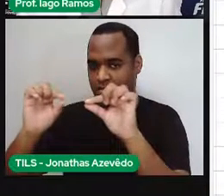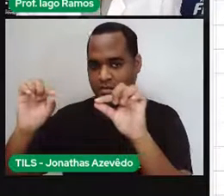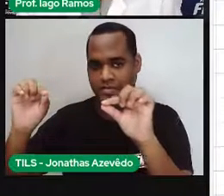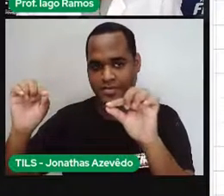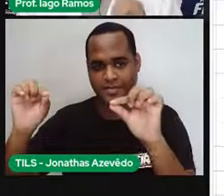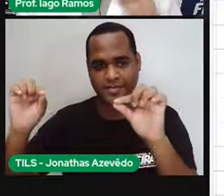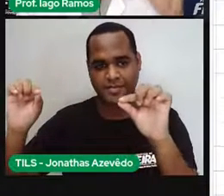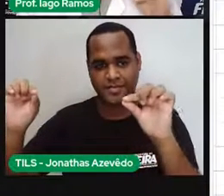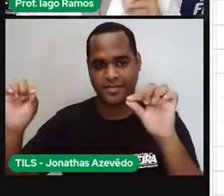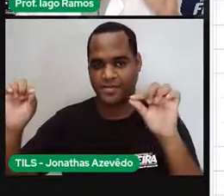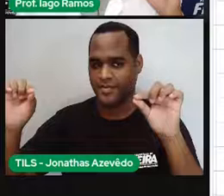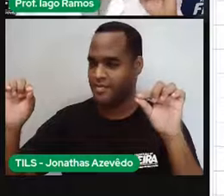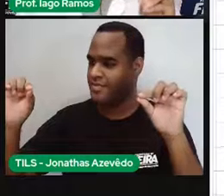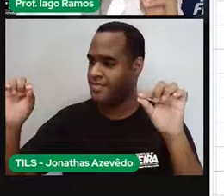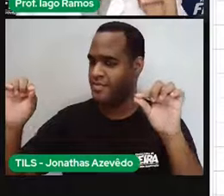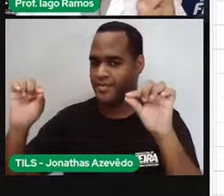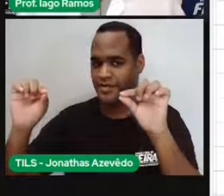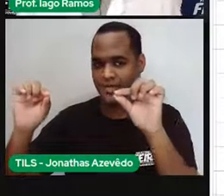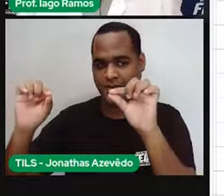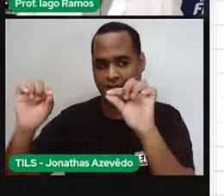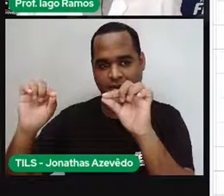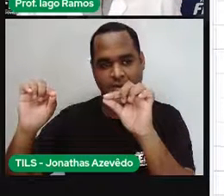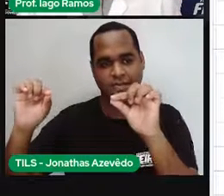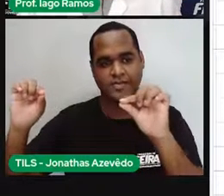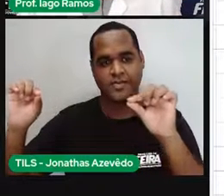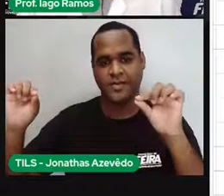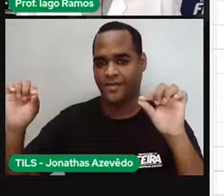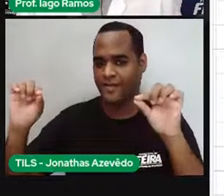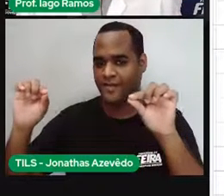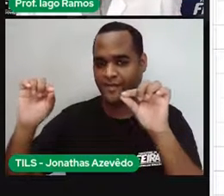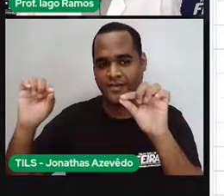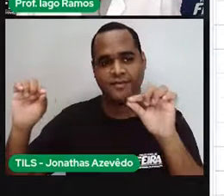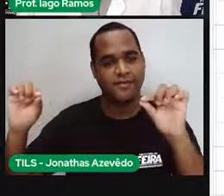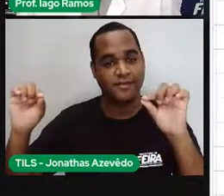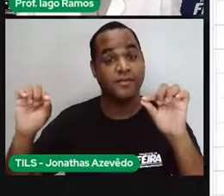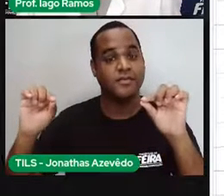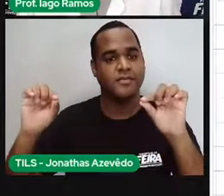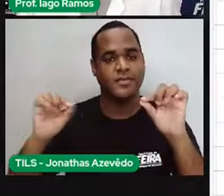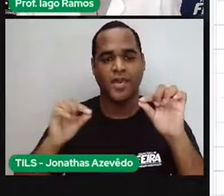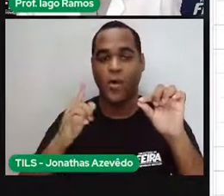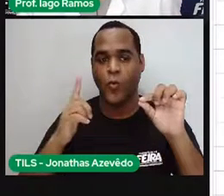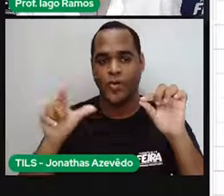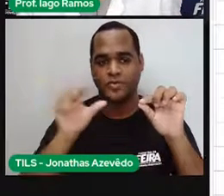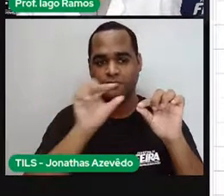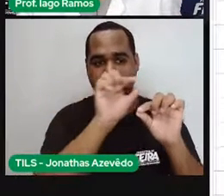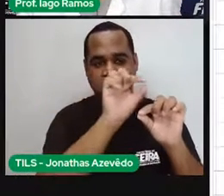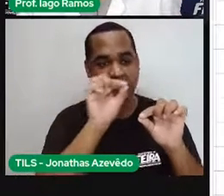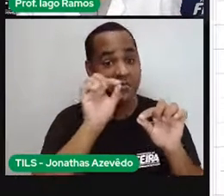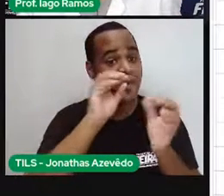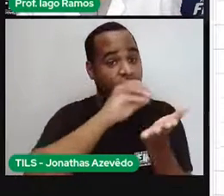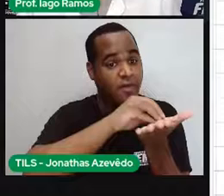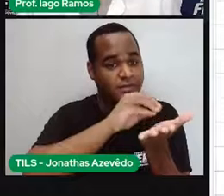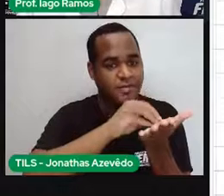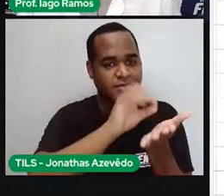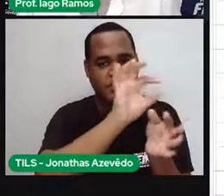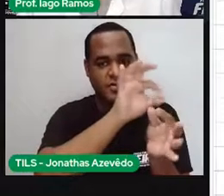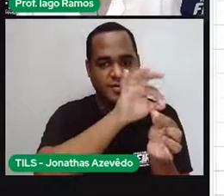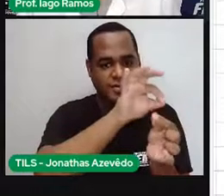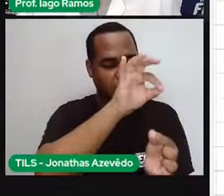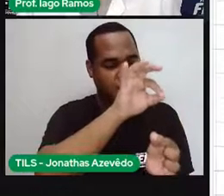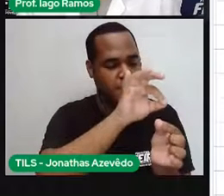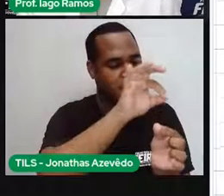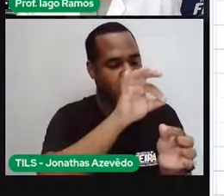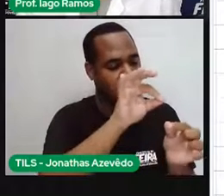Fazer uma emenda, né? Grudar um no outro. E vou pegar esse outro ladozinho aqui, vou